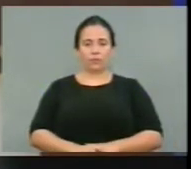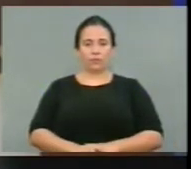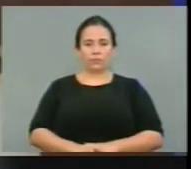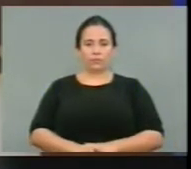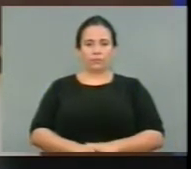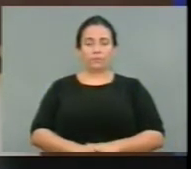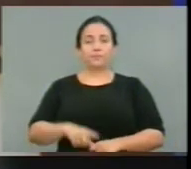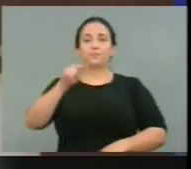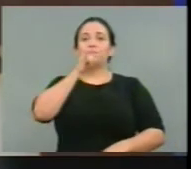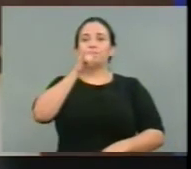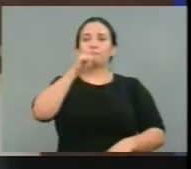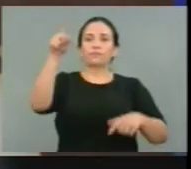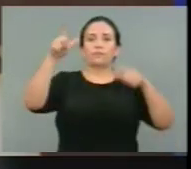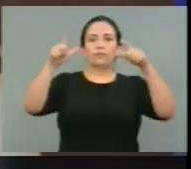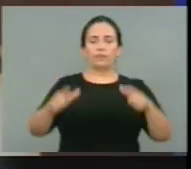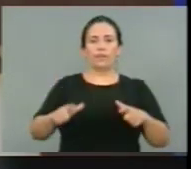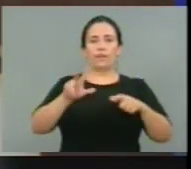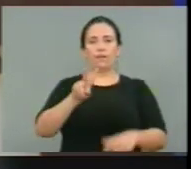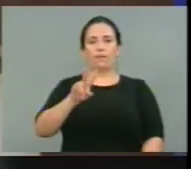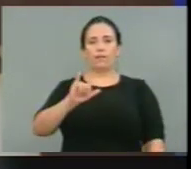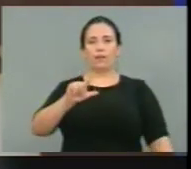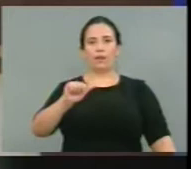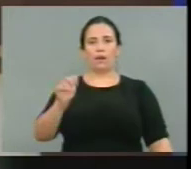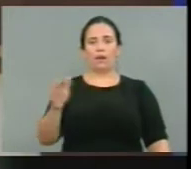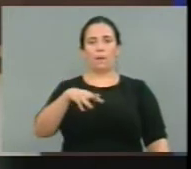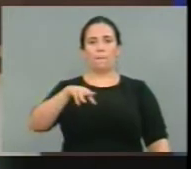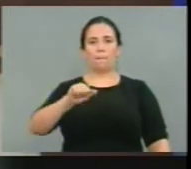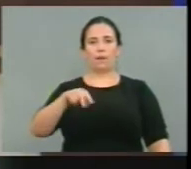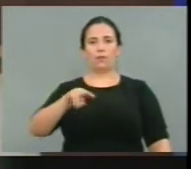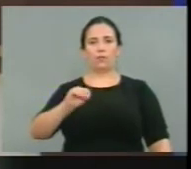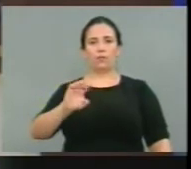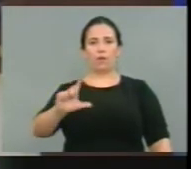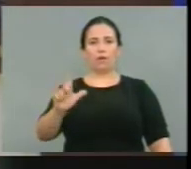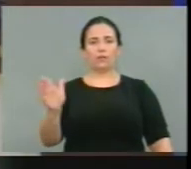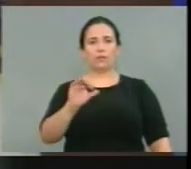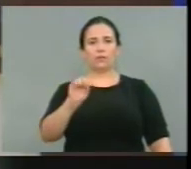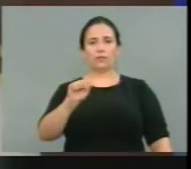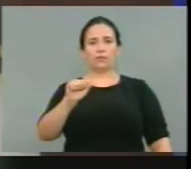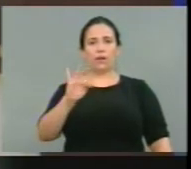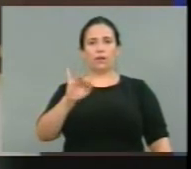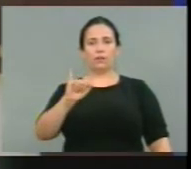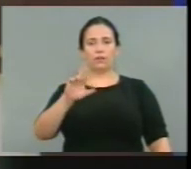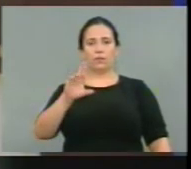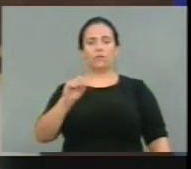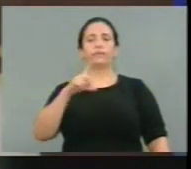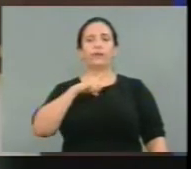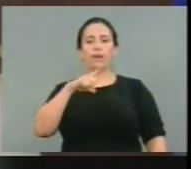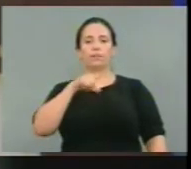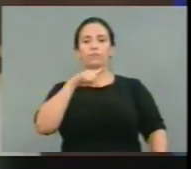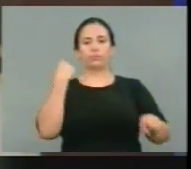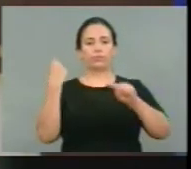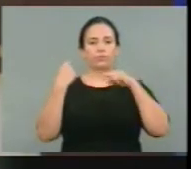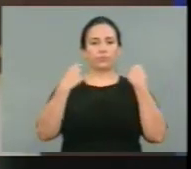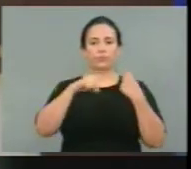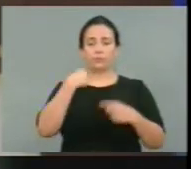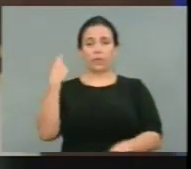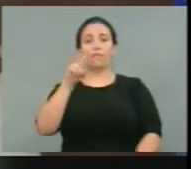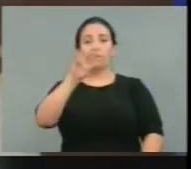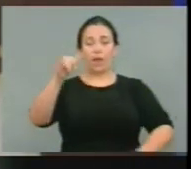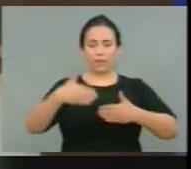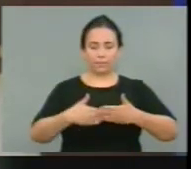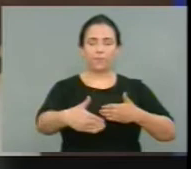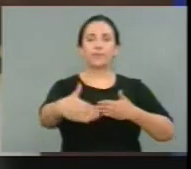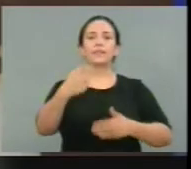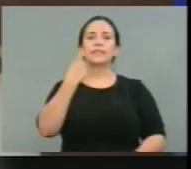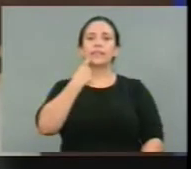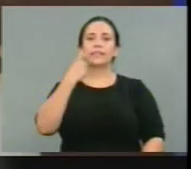o Vila Manuel Sátiro várias execuções. Sexta-feira próxima haverá uma caminhada pela paz